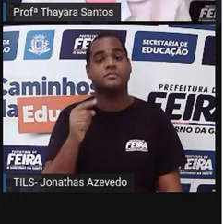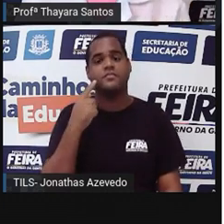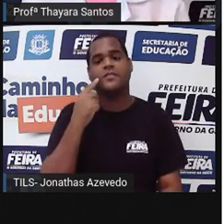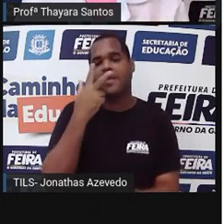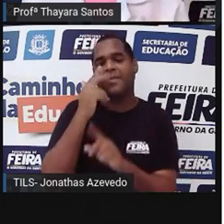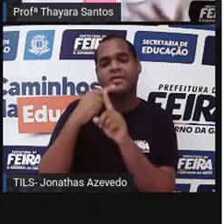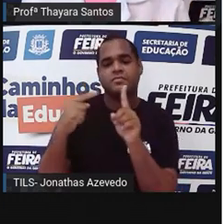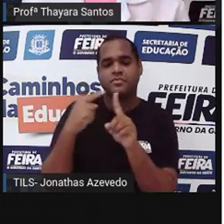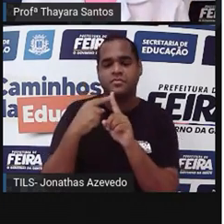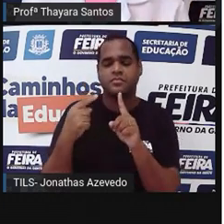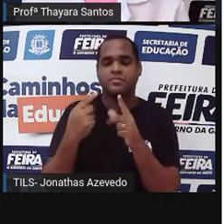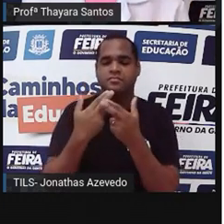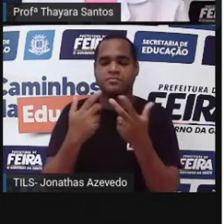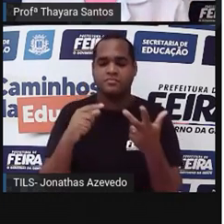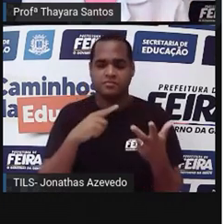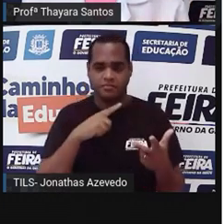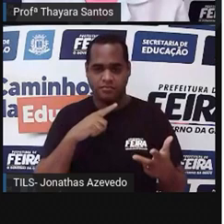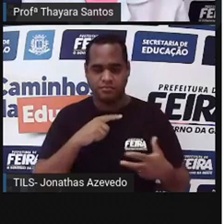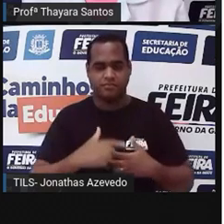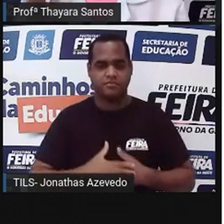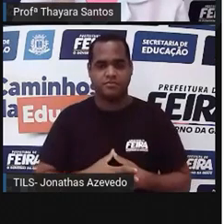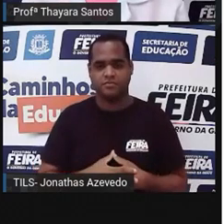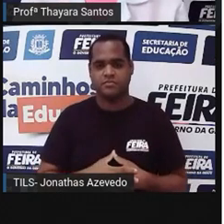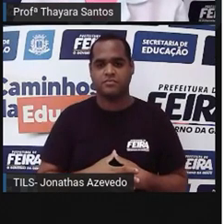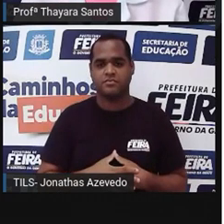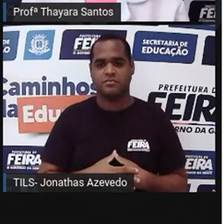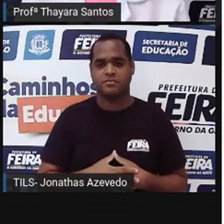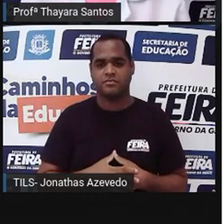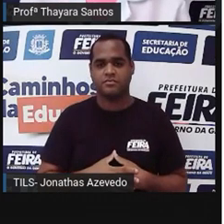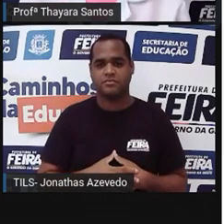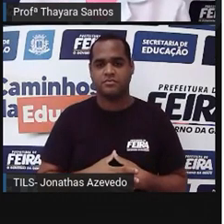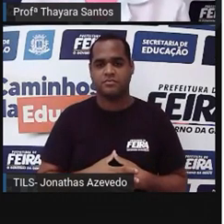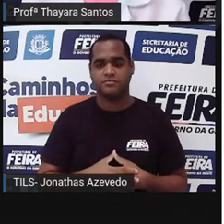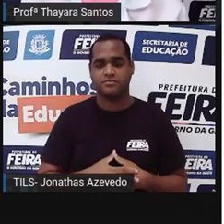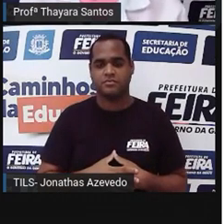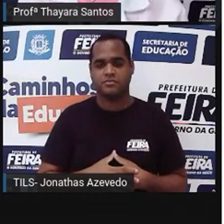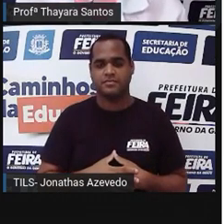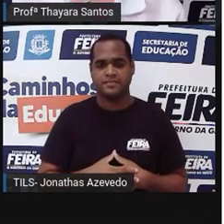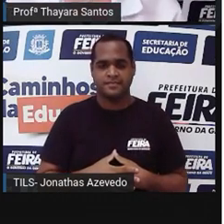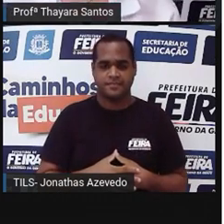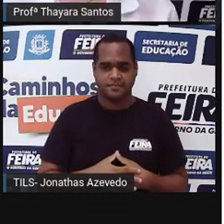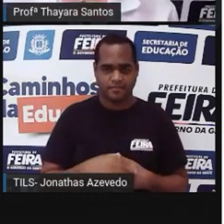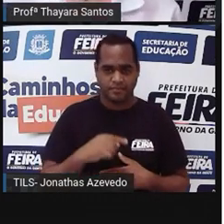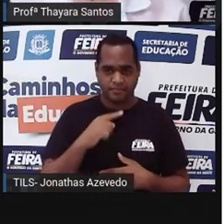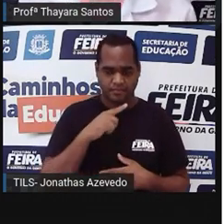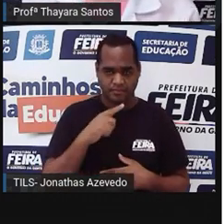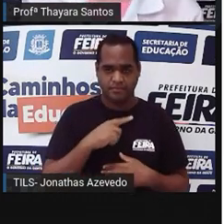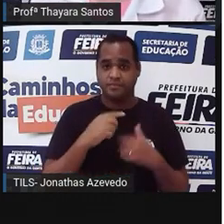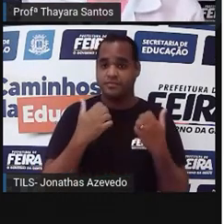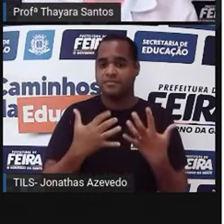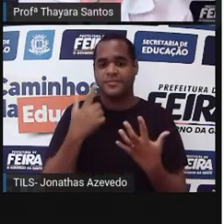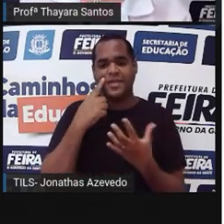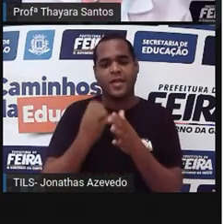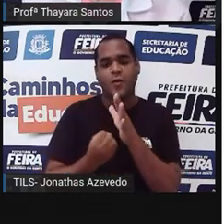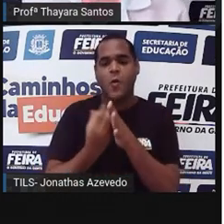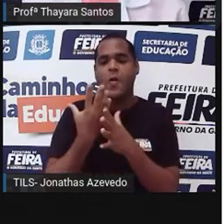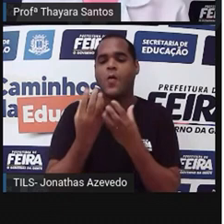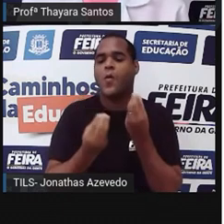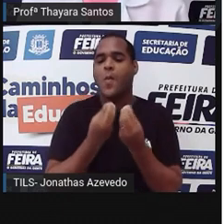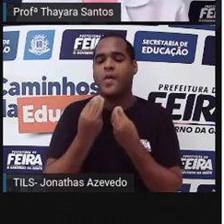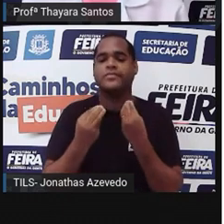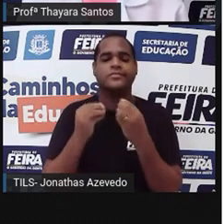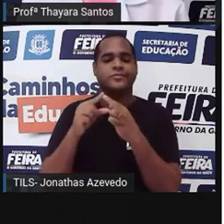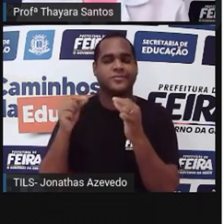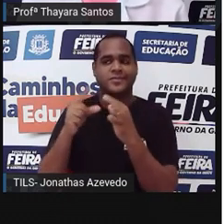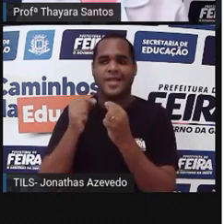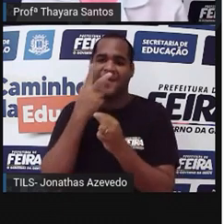angiospermas, que são as plantas de grande porte. E como é que essas plantas se reproduzem? É parecido com as